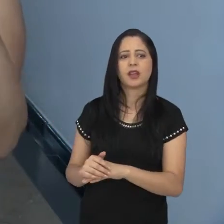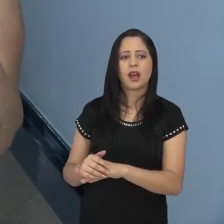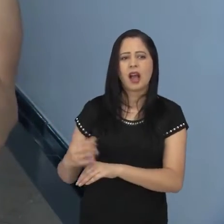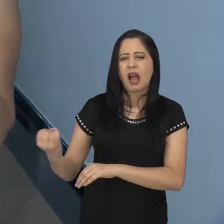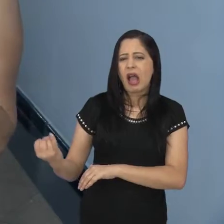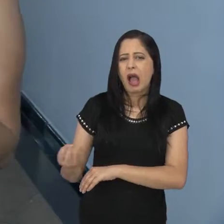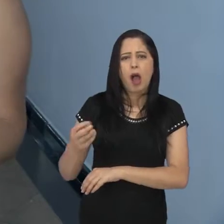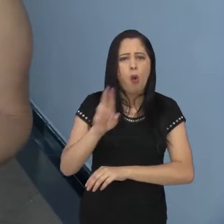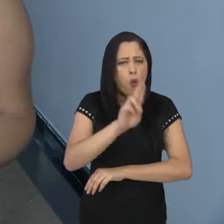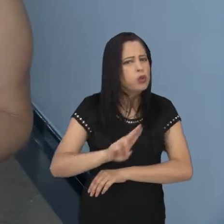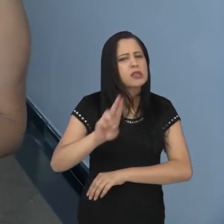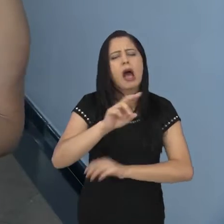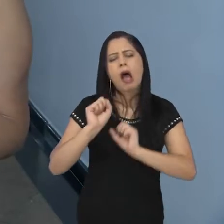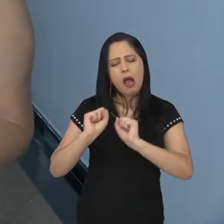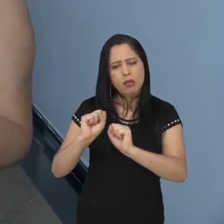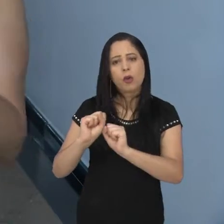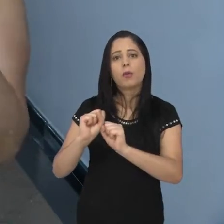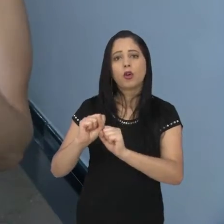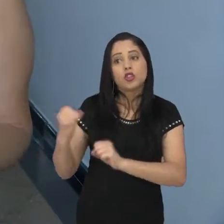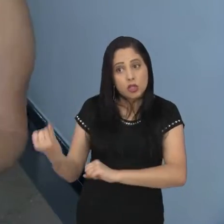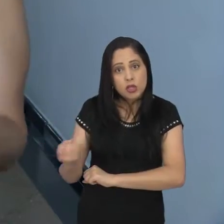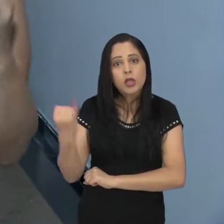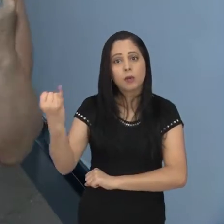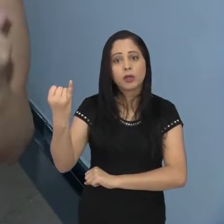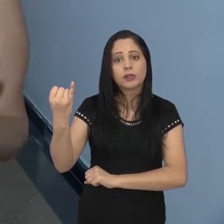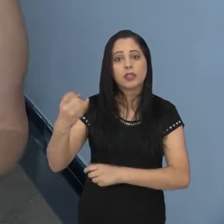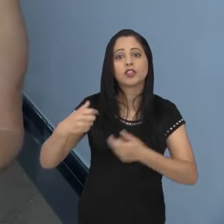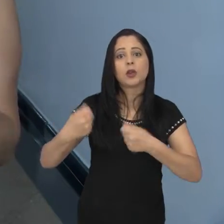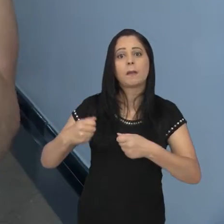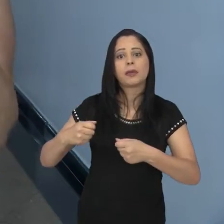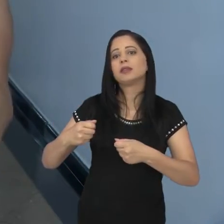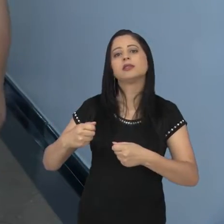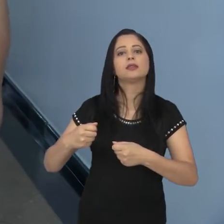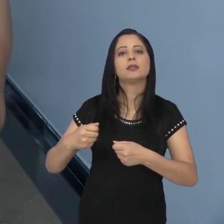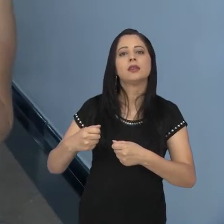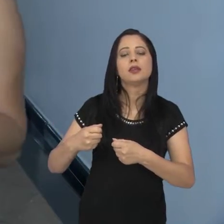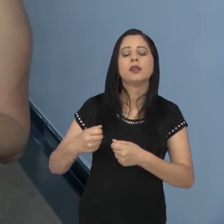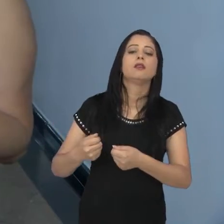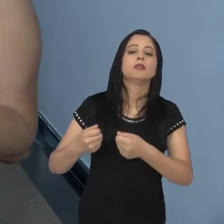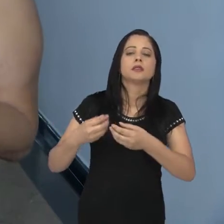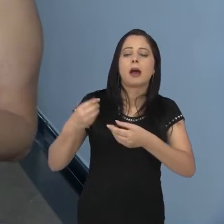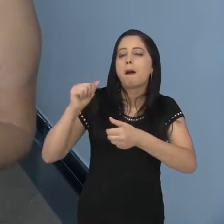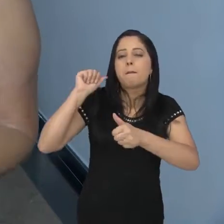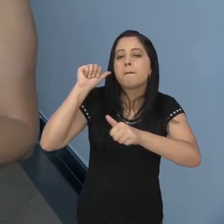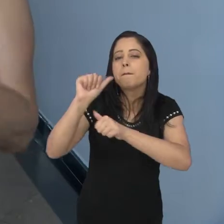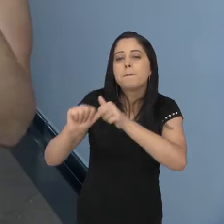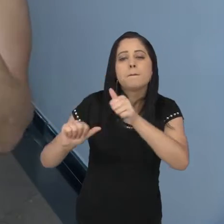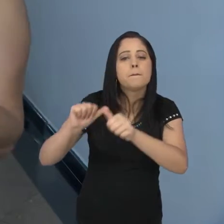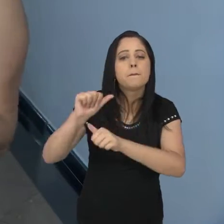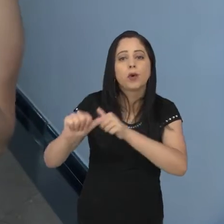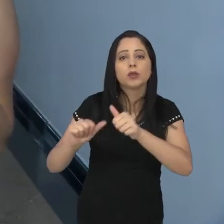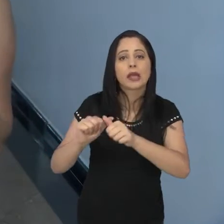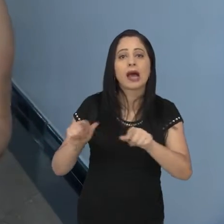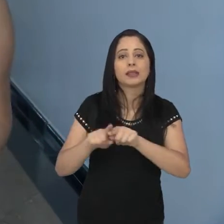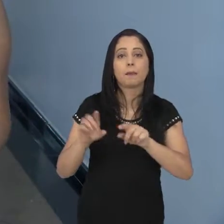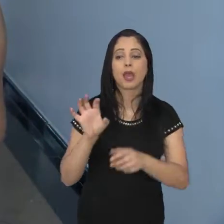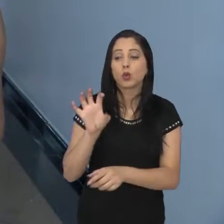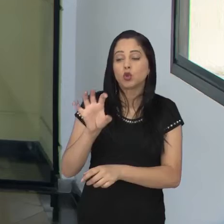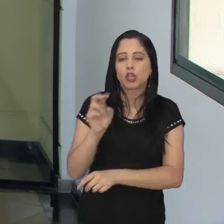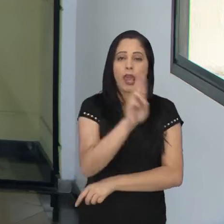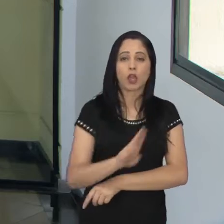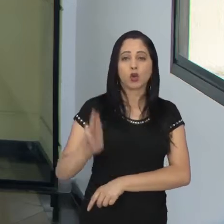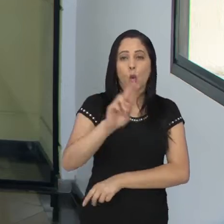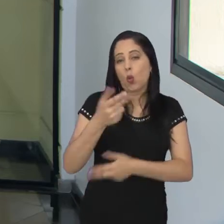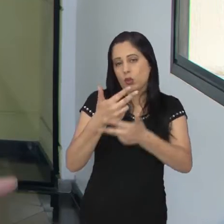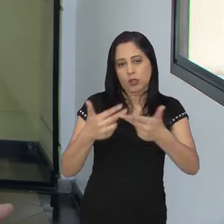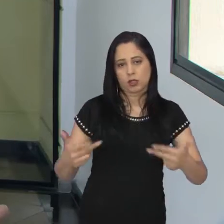Isso é muito importante, porque nós temos que mudar o sistema de produção e também o sistema do uso.